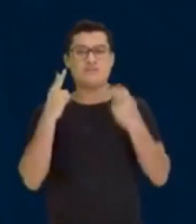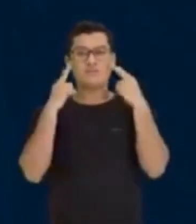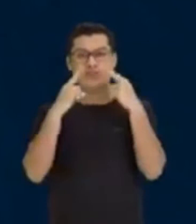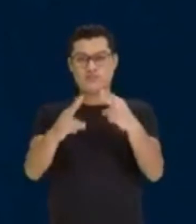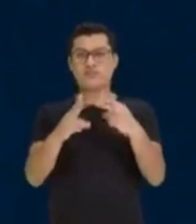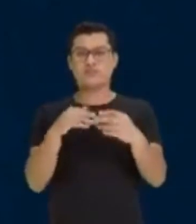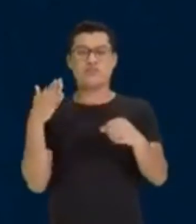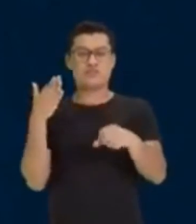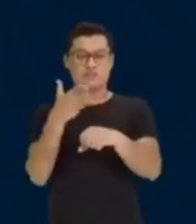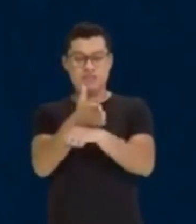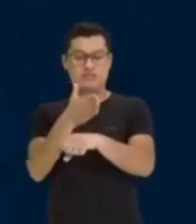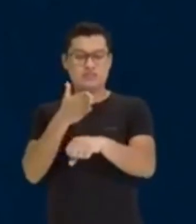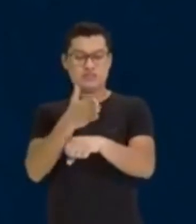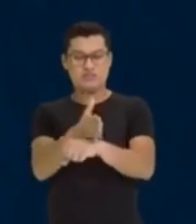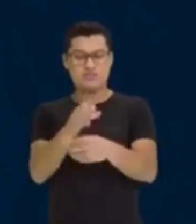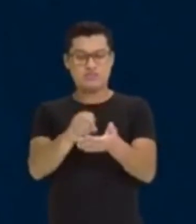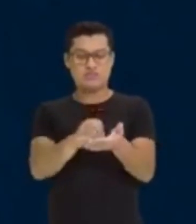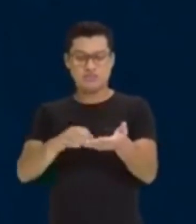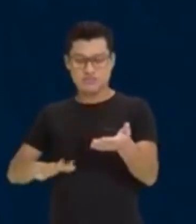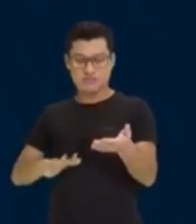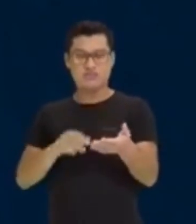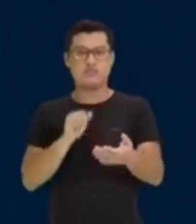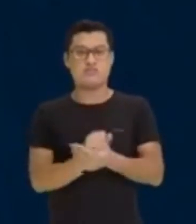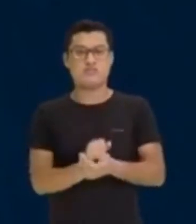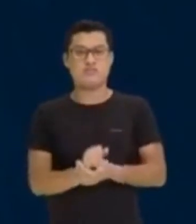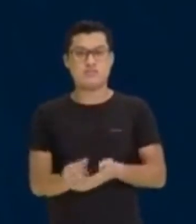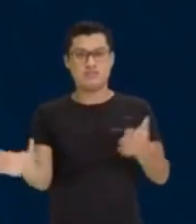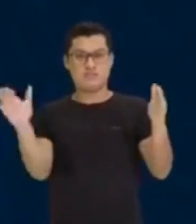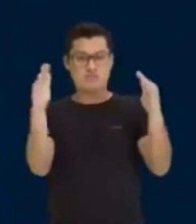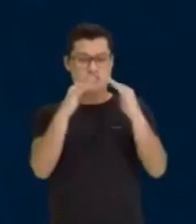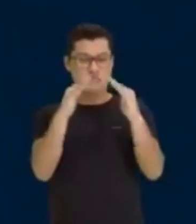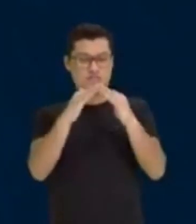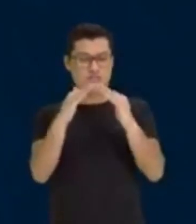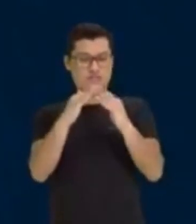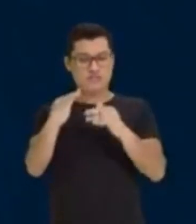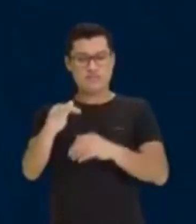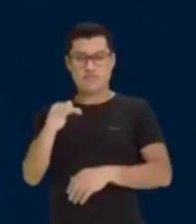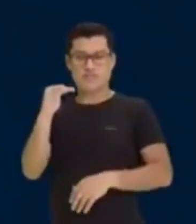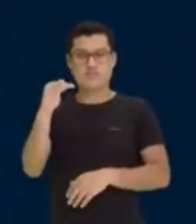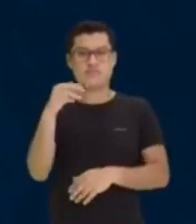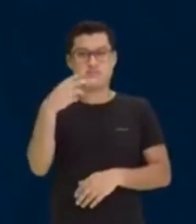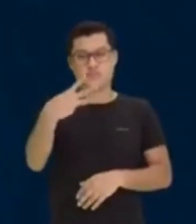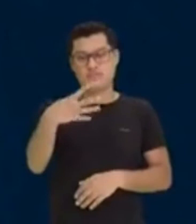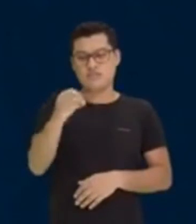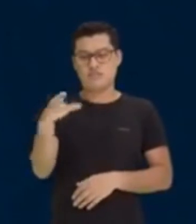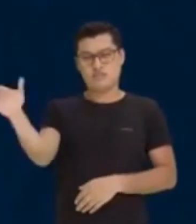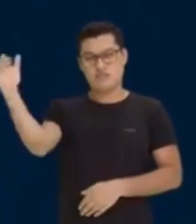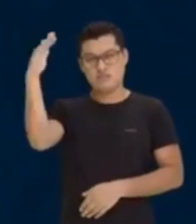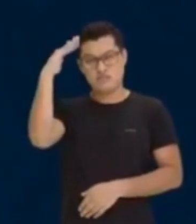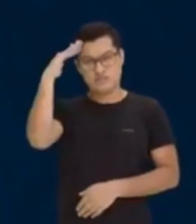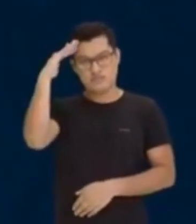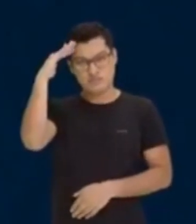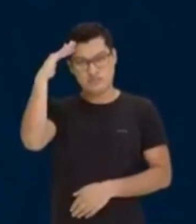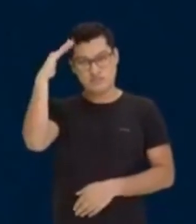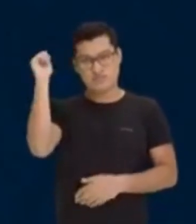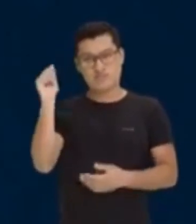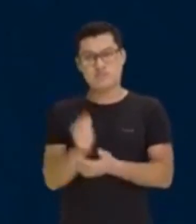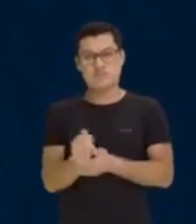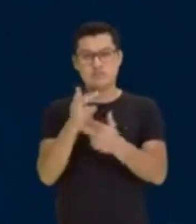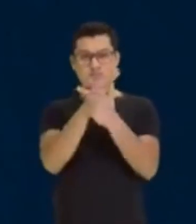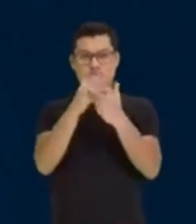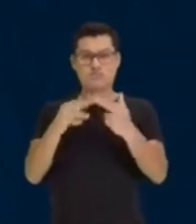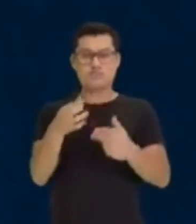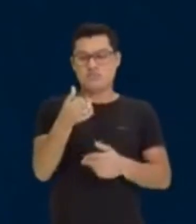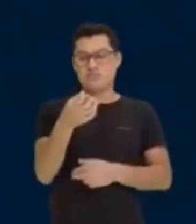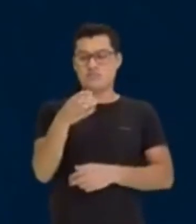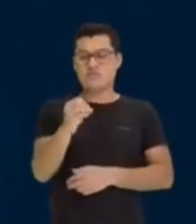esse exercício 2 aqui, ó. Num acampamento avançado, 30 soldados dispõem de víveres para